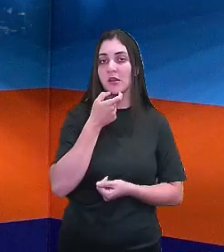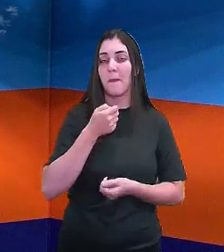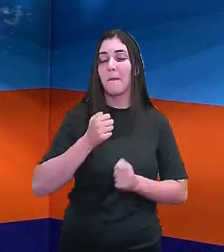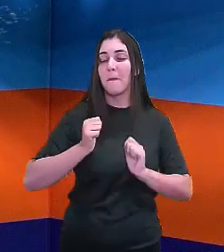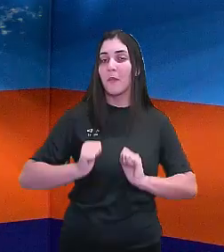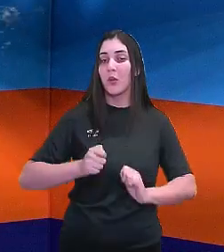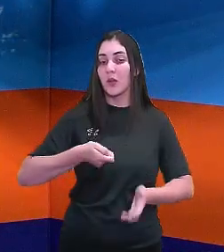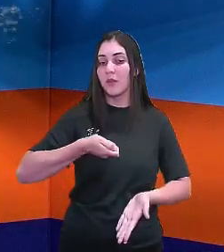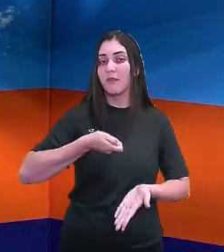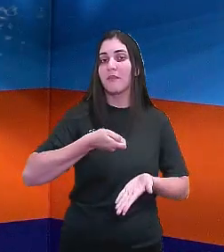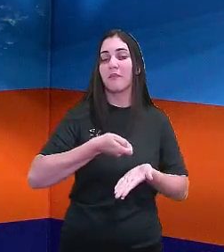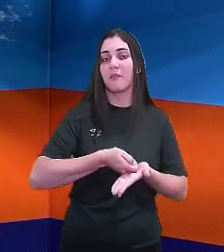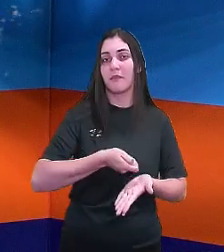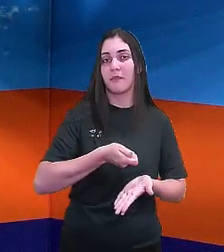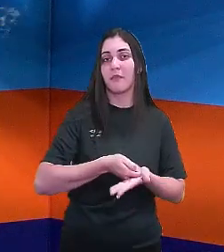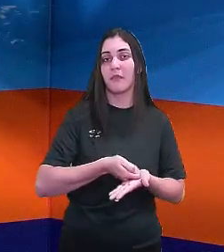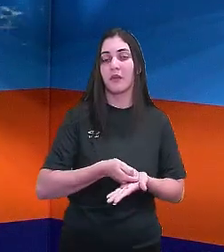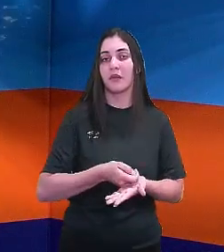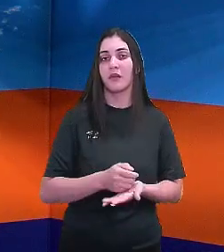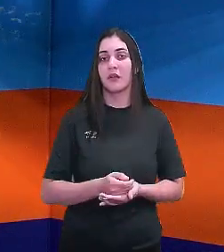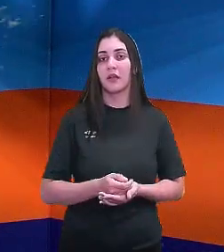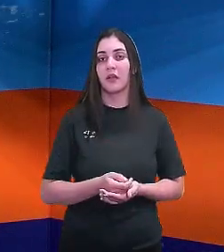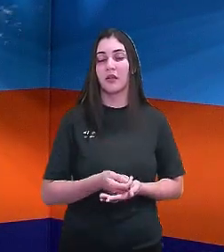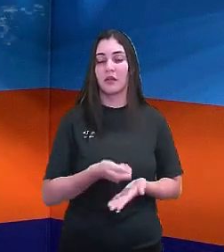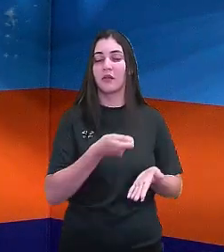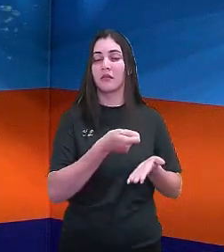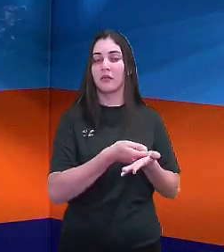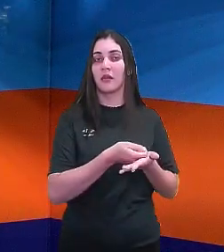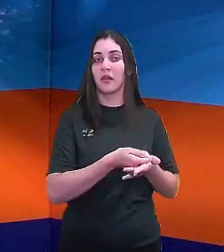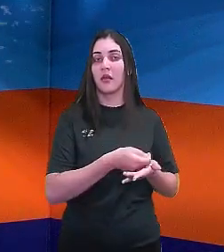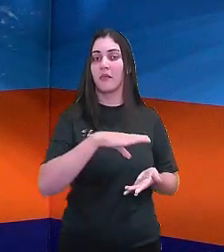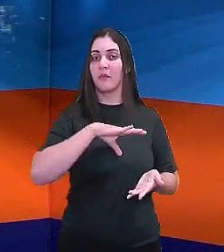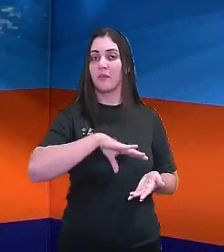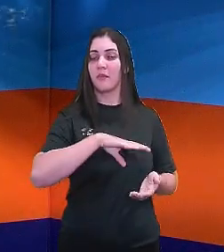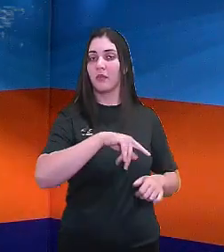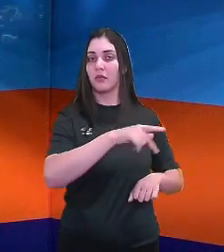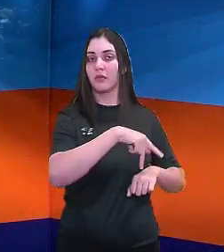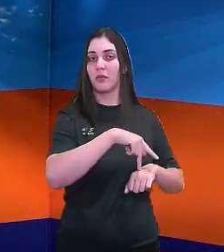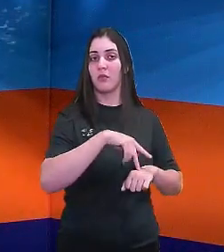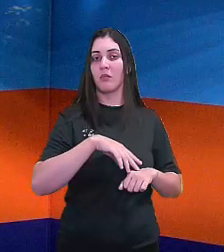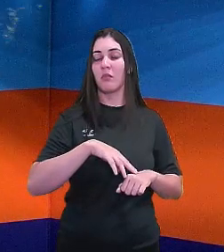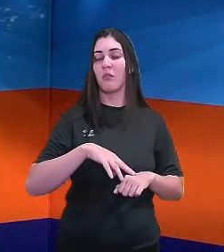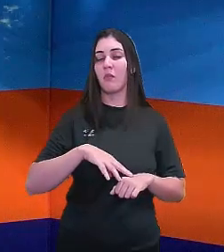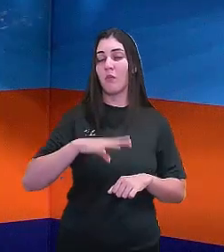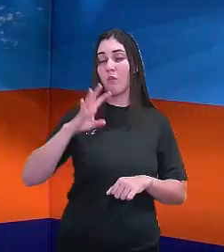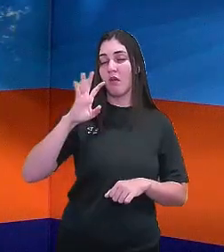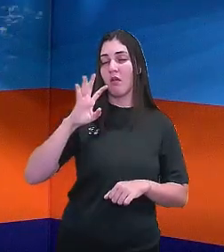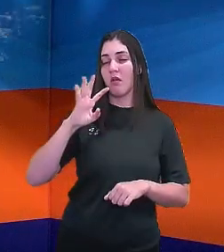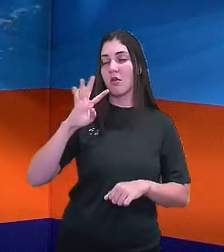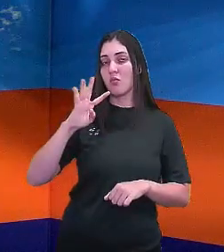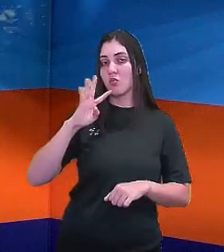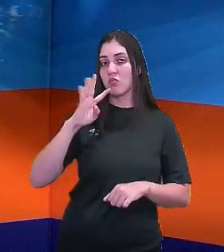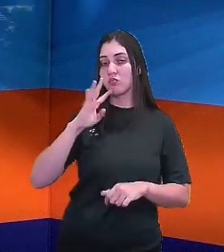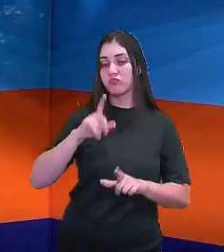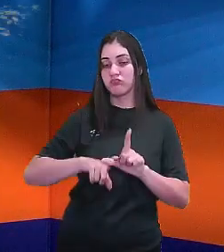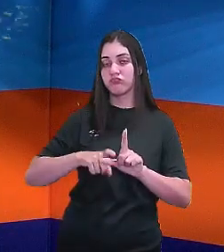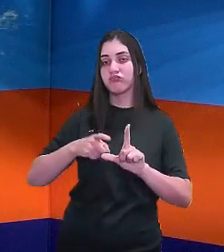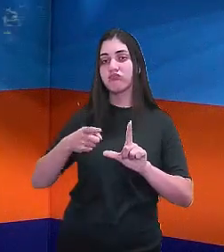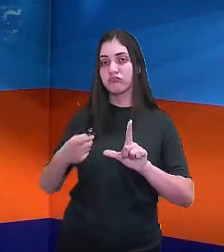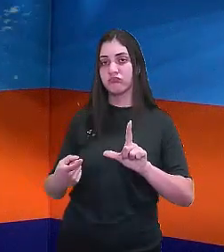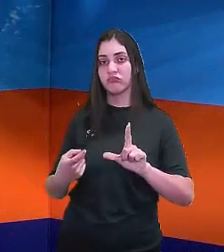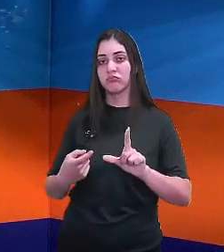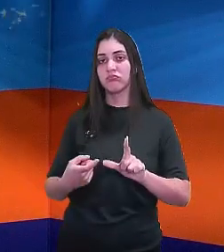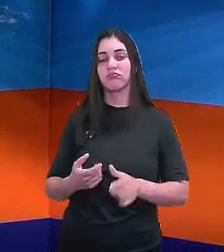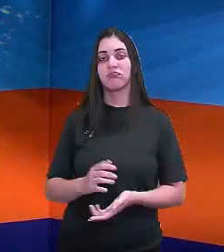pagar, indenizar Portugal para que ele reconhecesse a sua independência. Então,